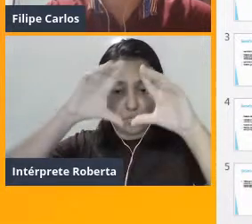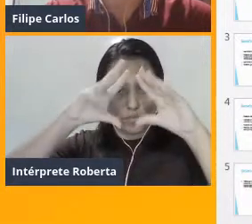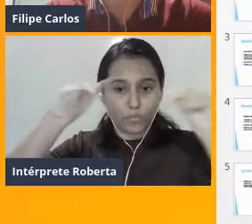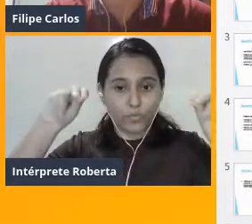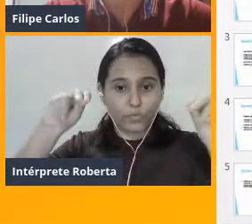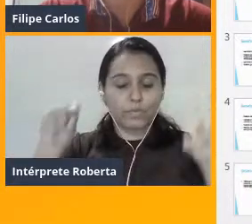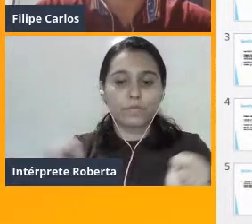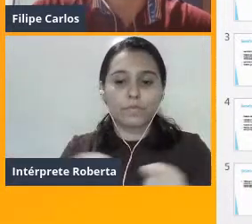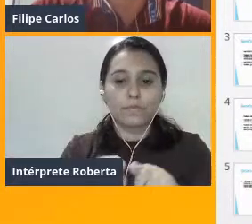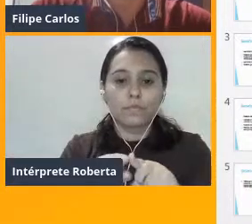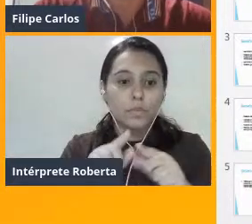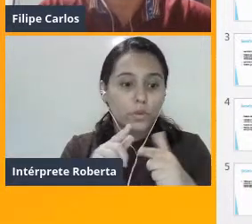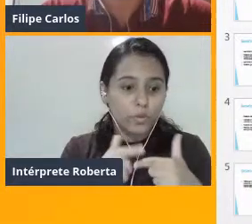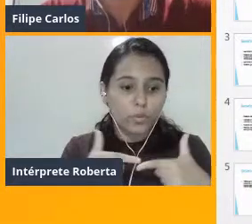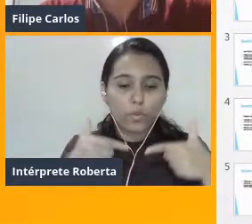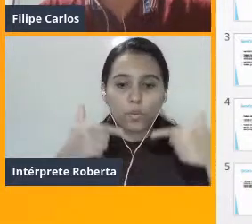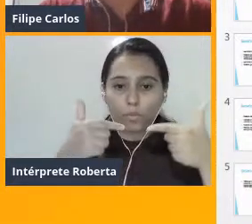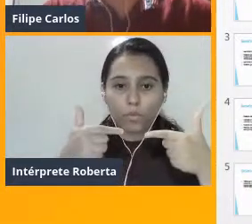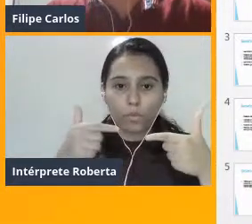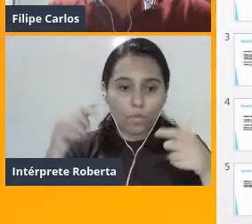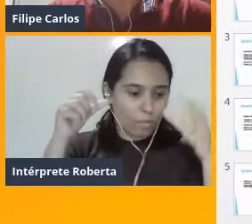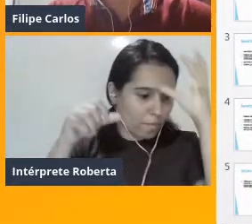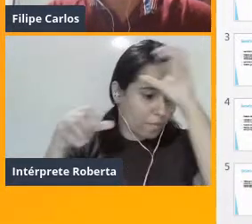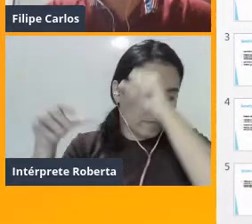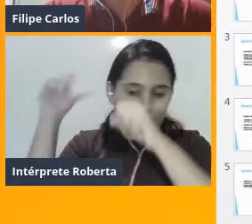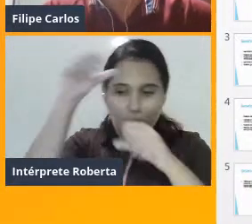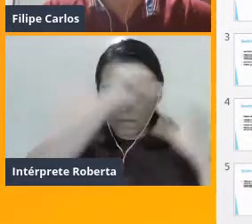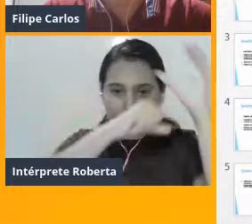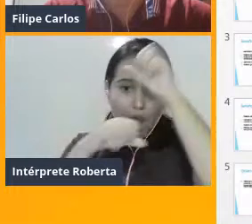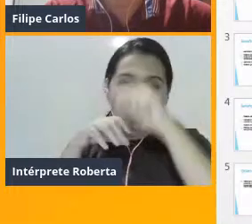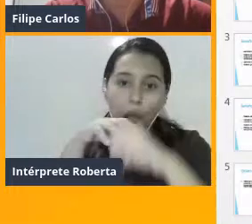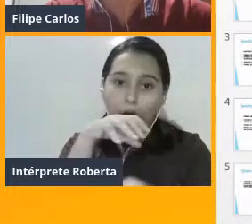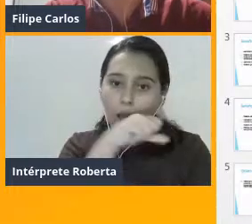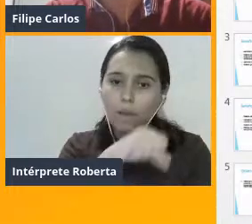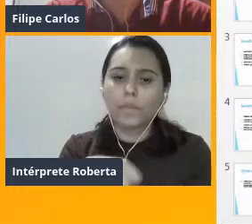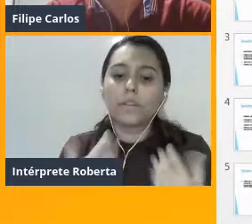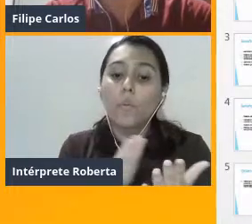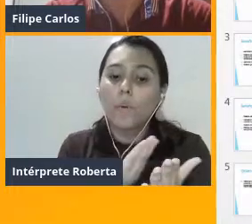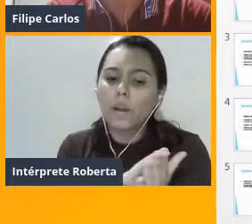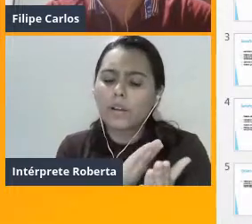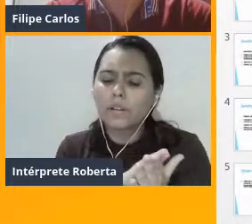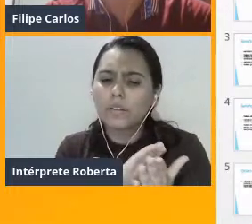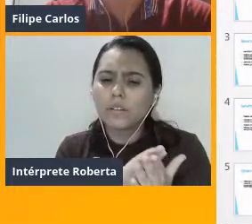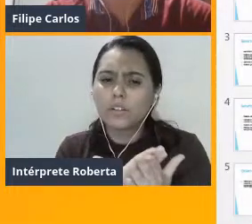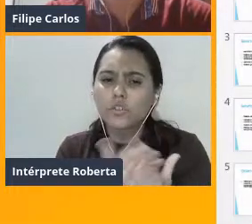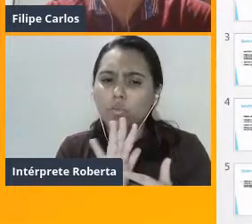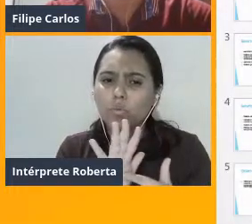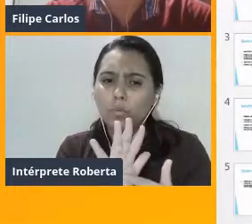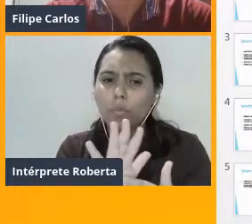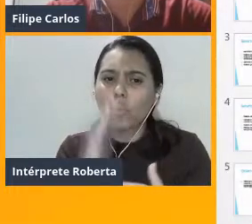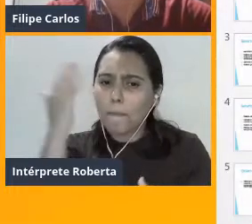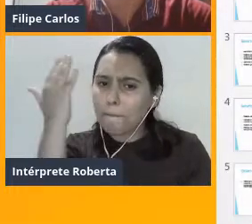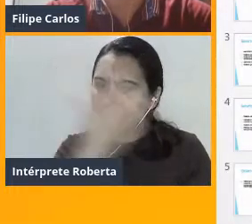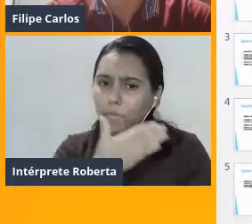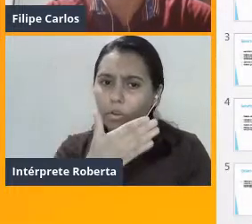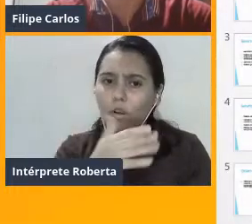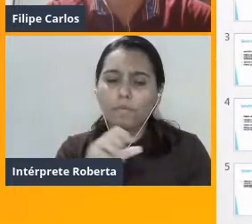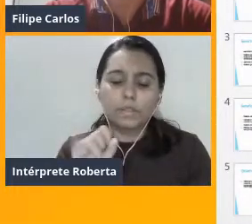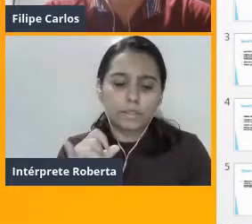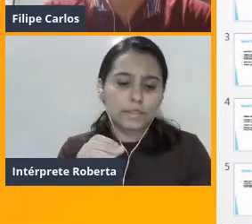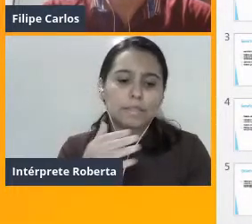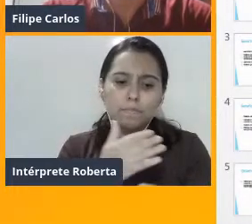agilidade no aprendizado, certo? Estudos comprovam que, em uma prática de três vezes na semana, de até 45 minutos de atividade